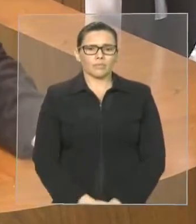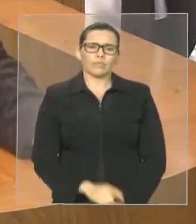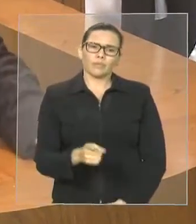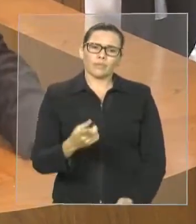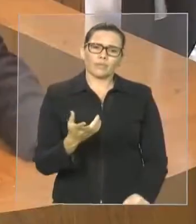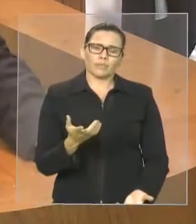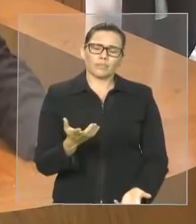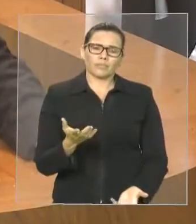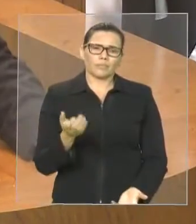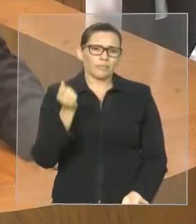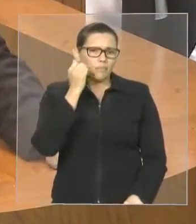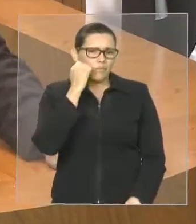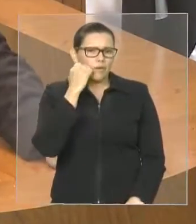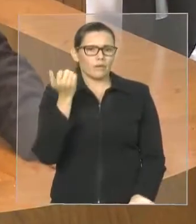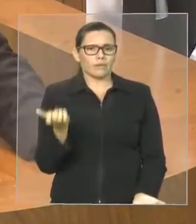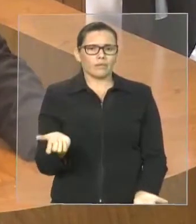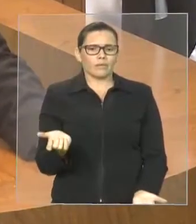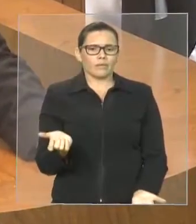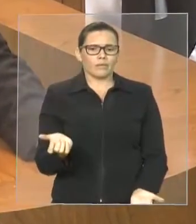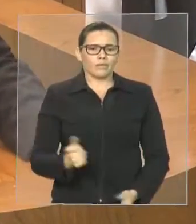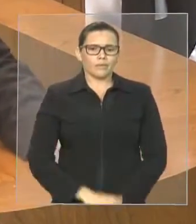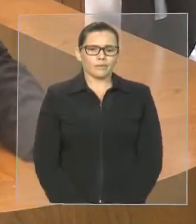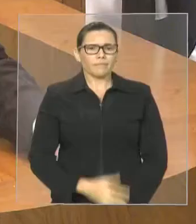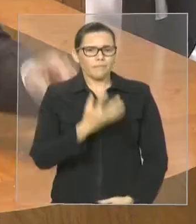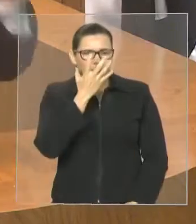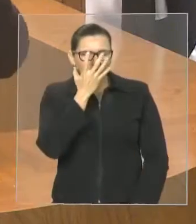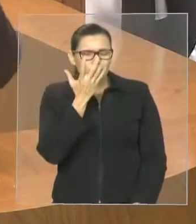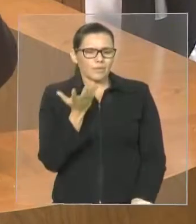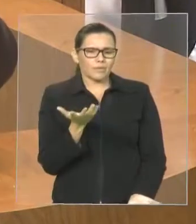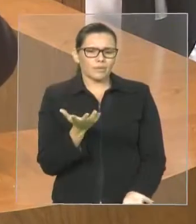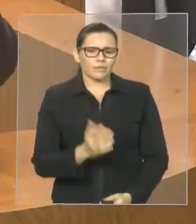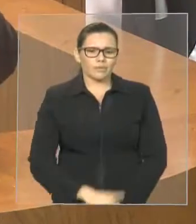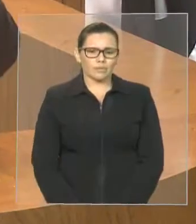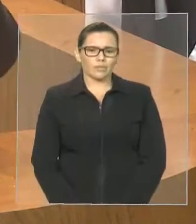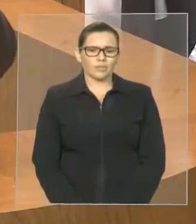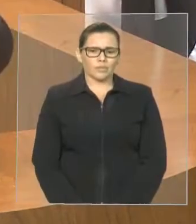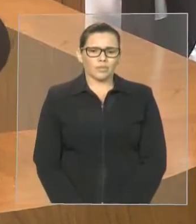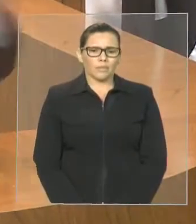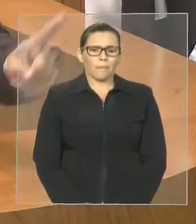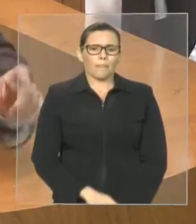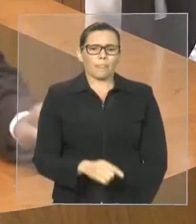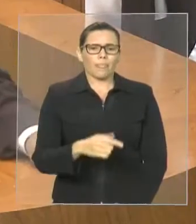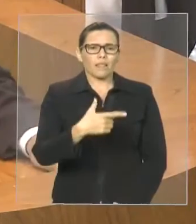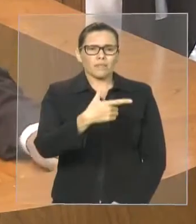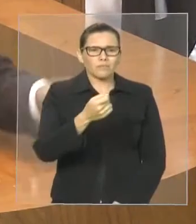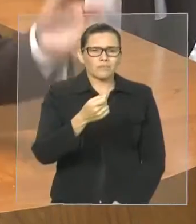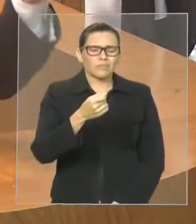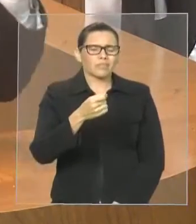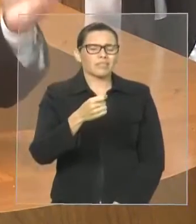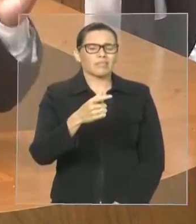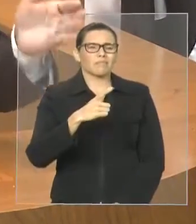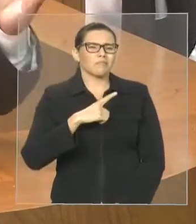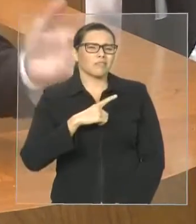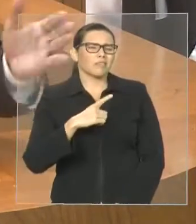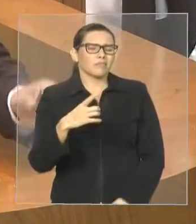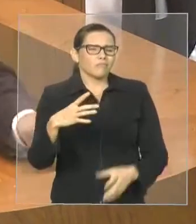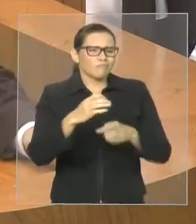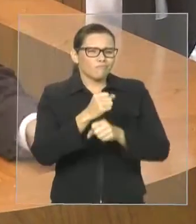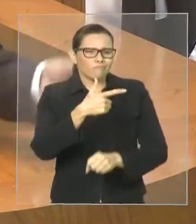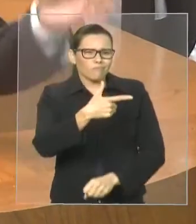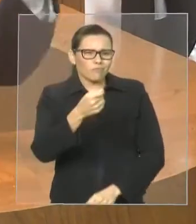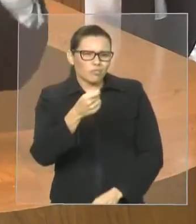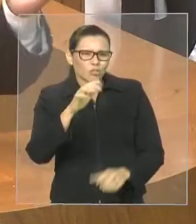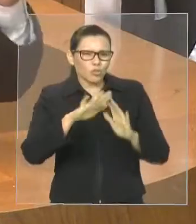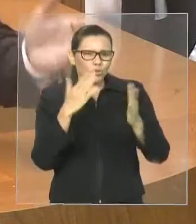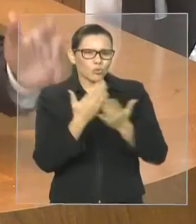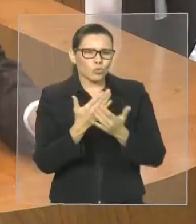reformou todas. Tem 40 escolas em condições péssimas. E 20 escolas que as aulas nem começaram ainda. É uma vergonha para São